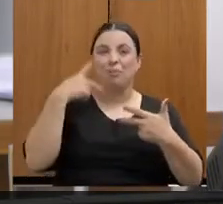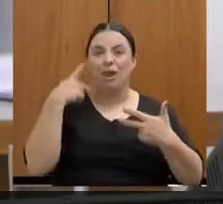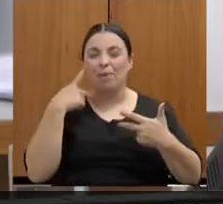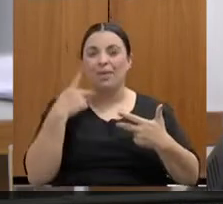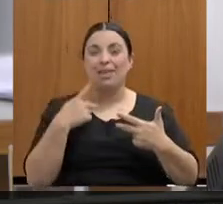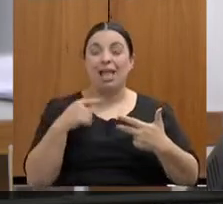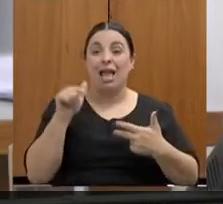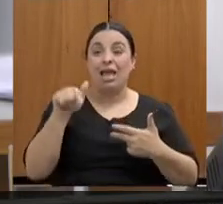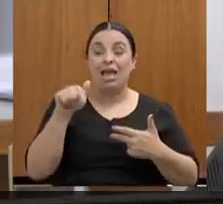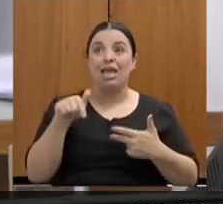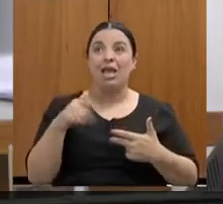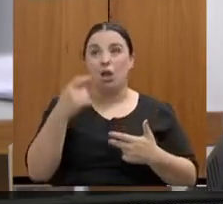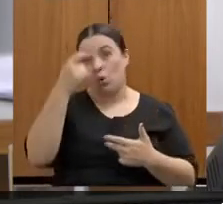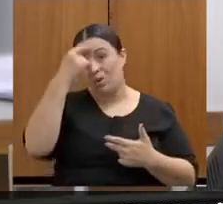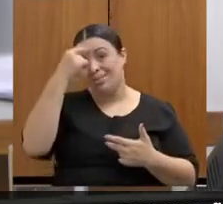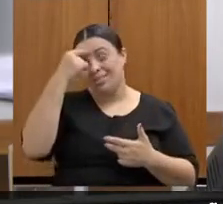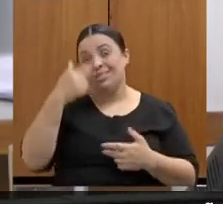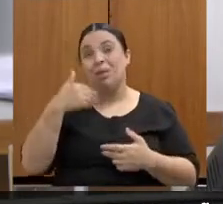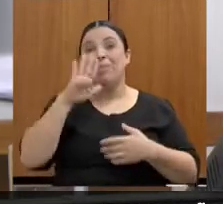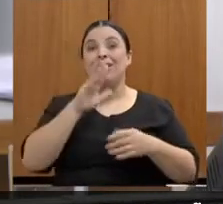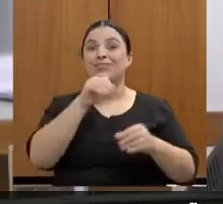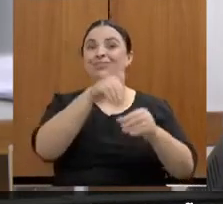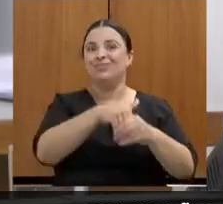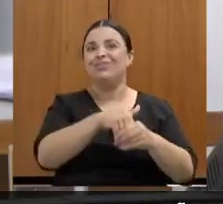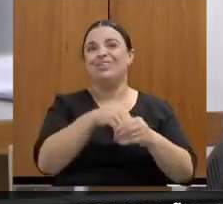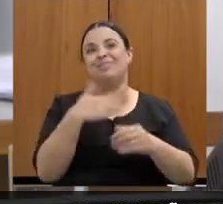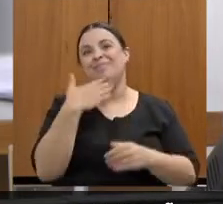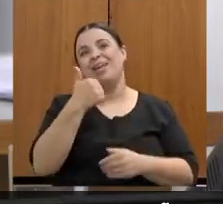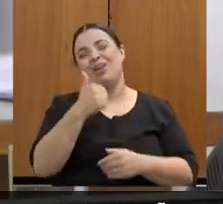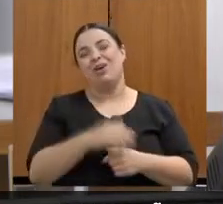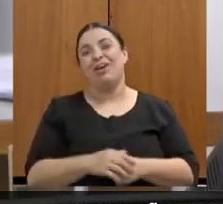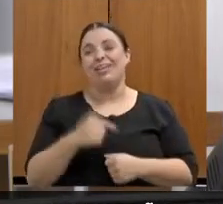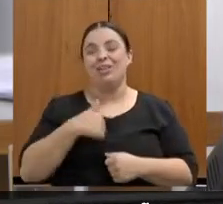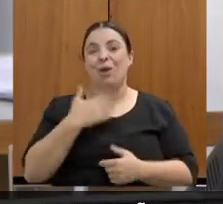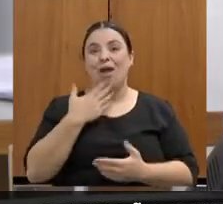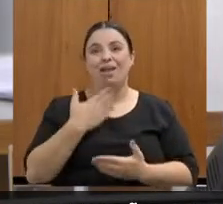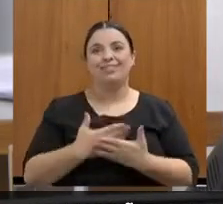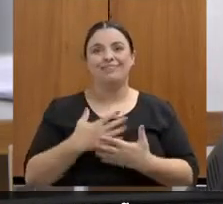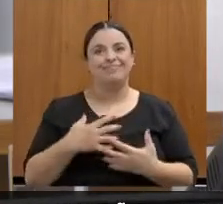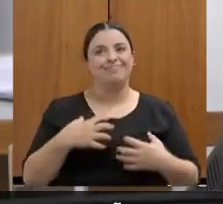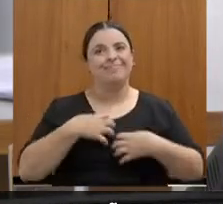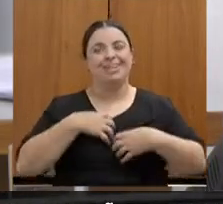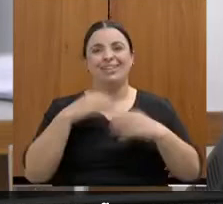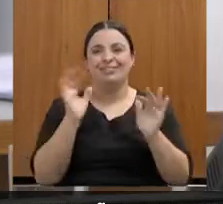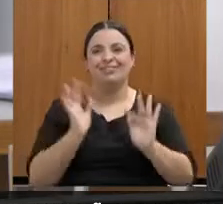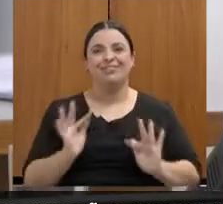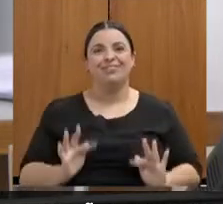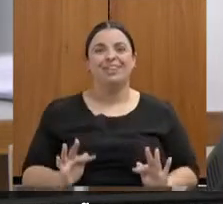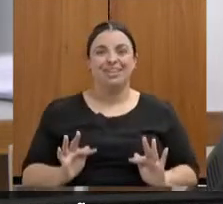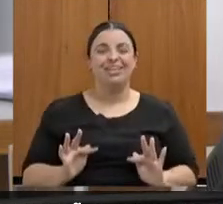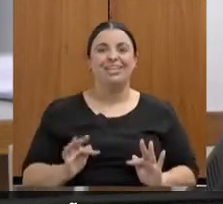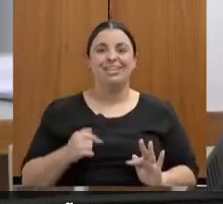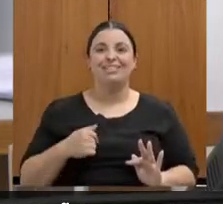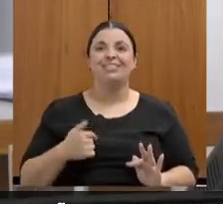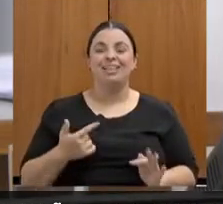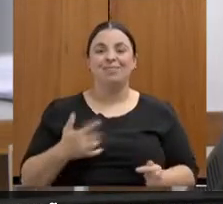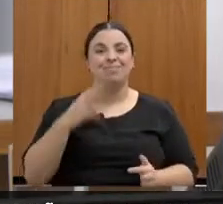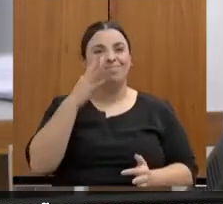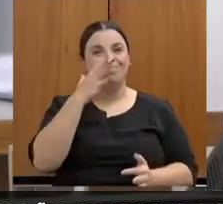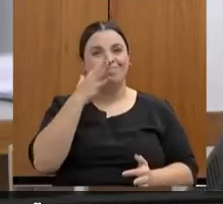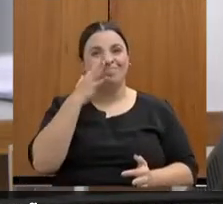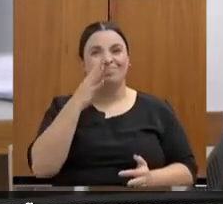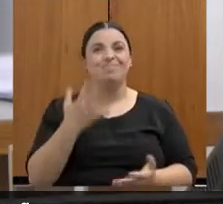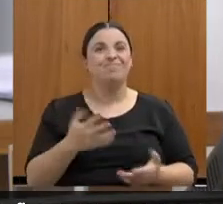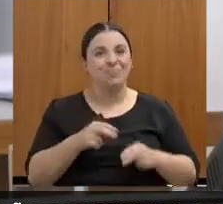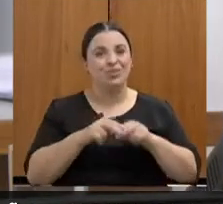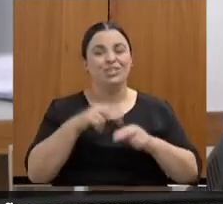elege melhor. então eu fico também muito admirada e feliz, com muita admiração e feliz pelos